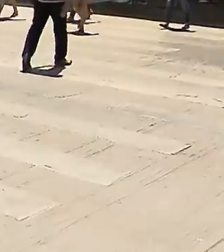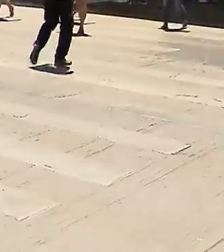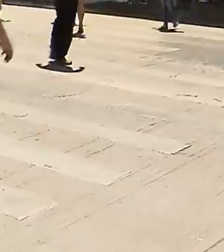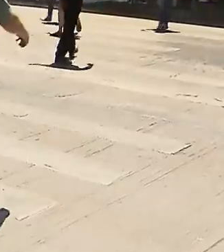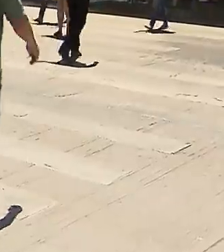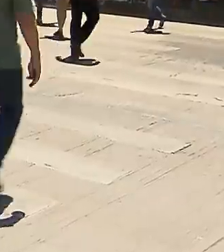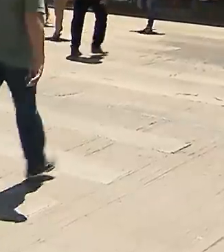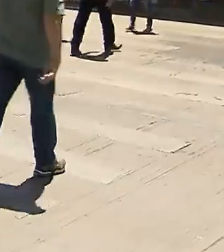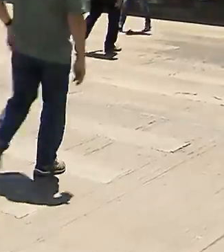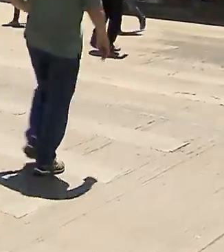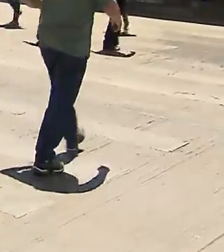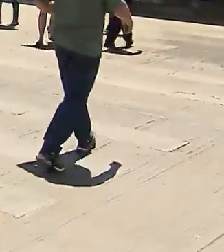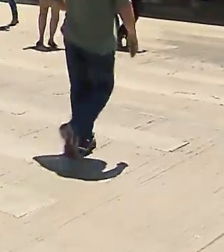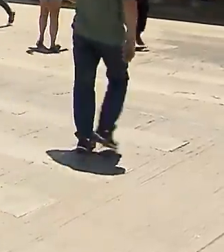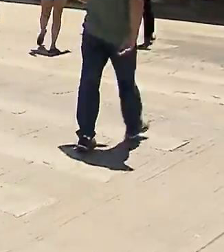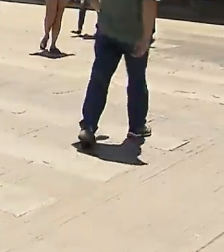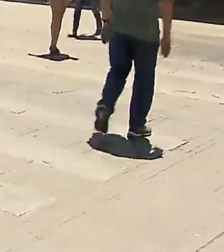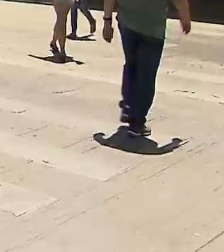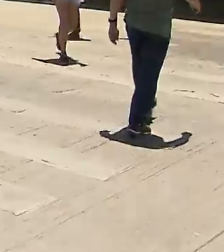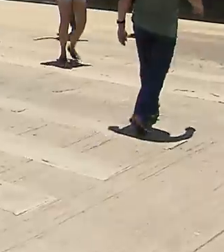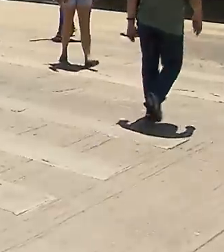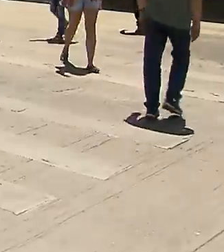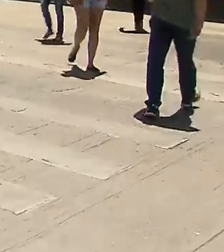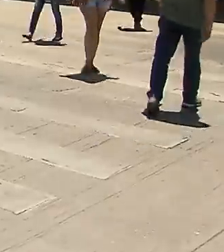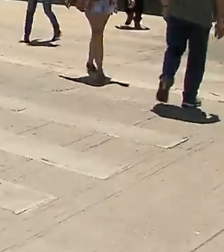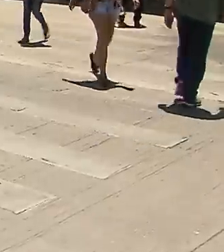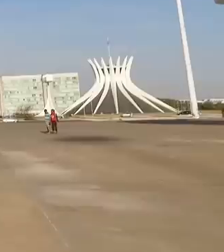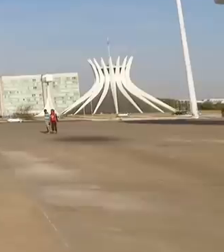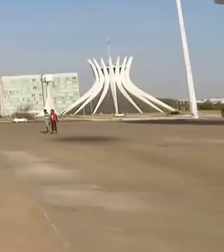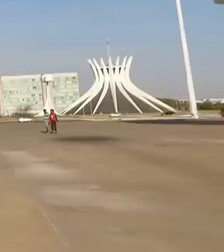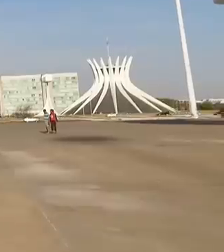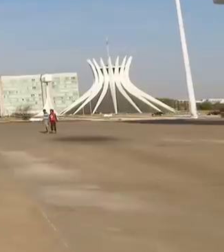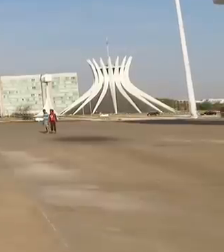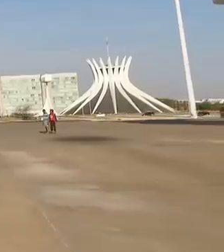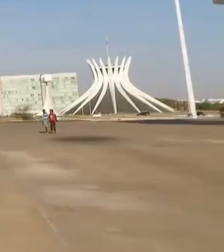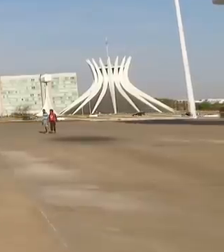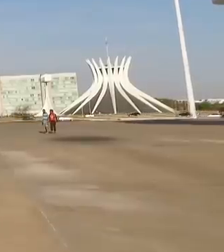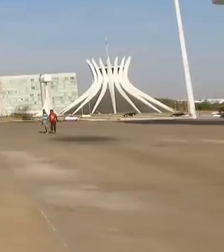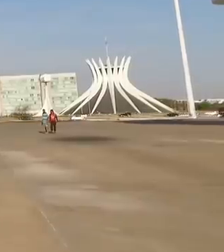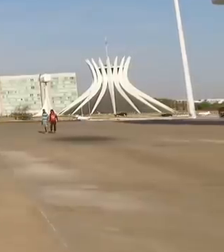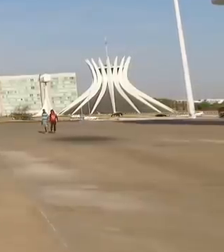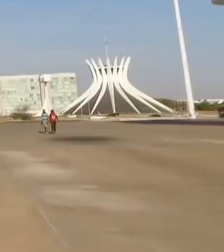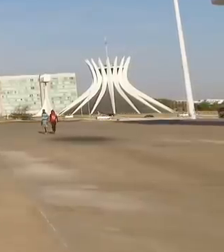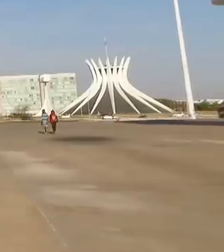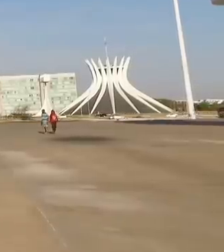Transcrição e Transcrição e Legendas por Quintena